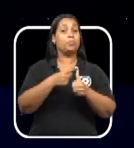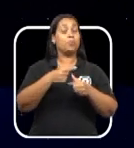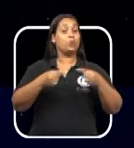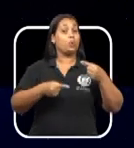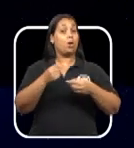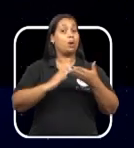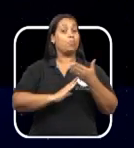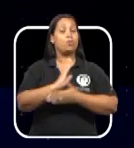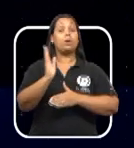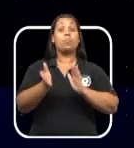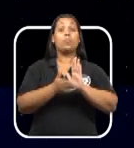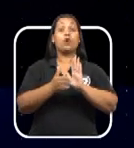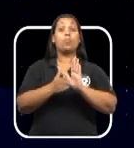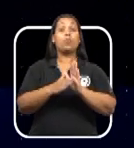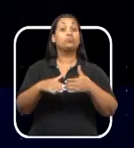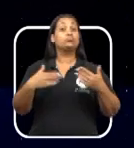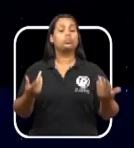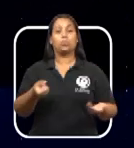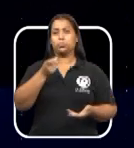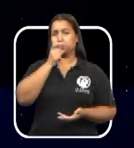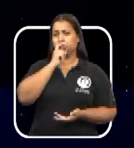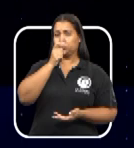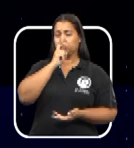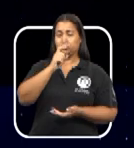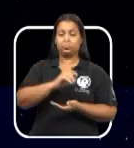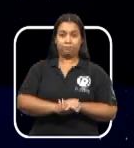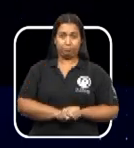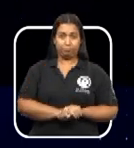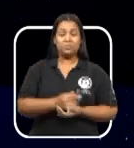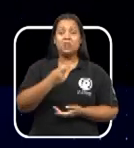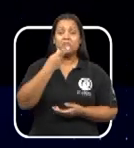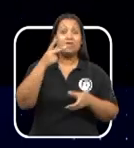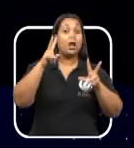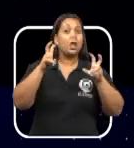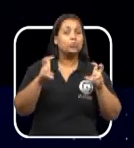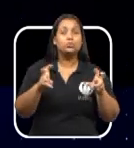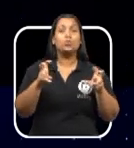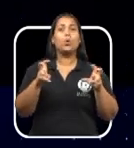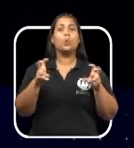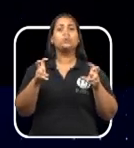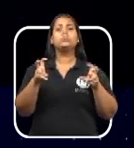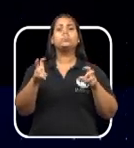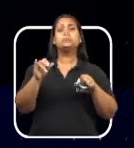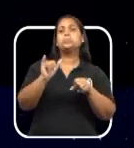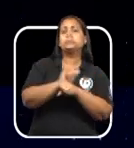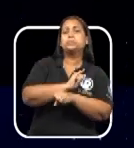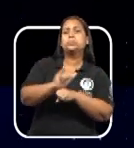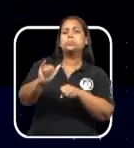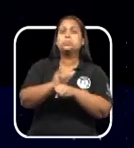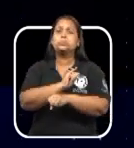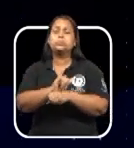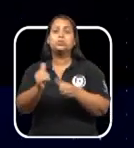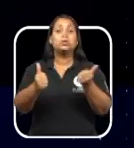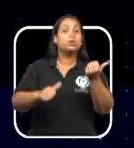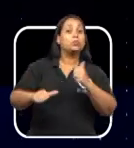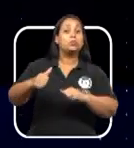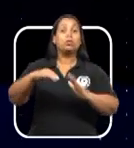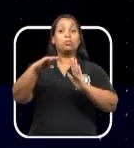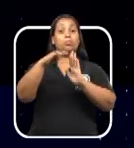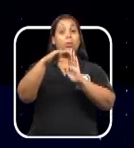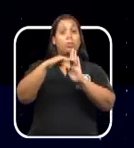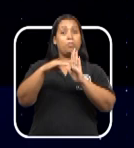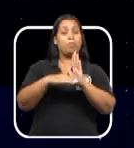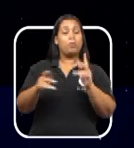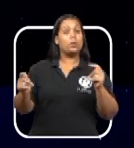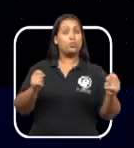aprovada a proposta de Pedro Roberto. A matéria estabelece diretrizes para a implementação e revisão do Plano Diretor de